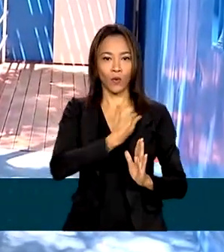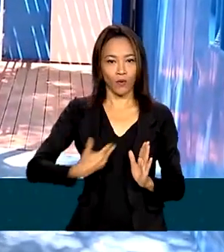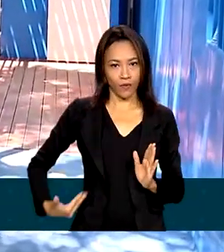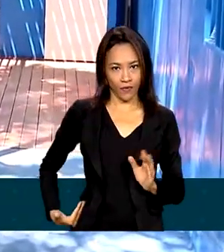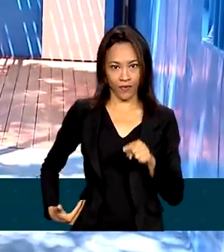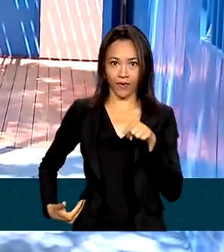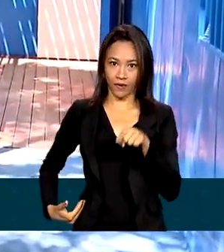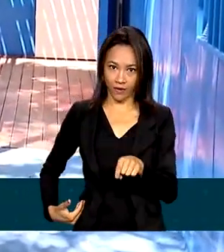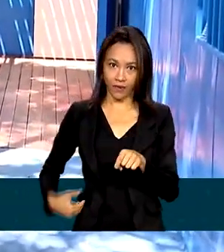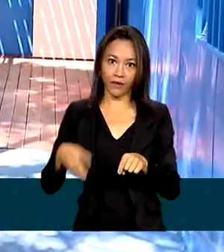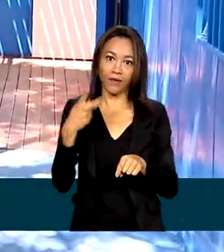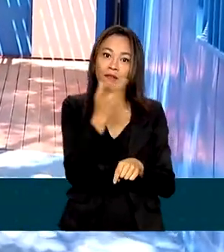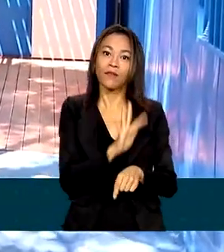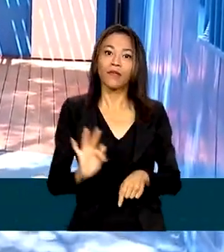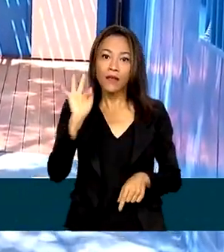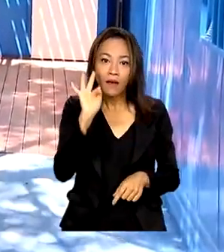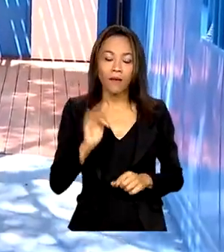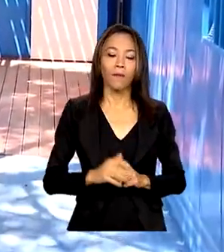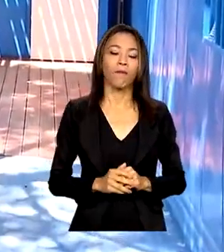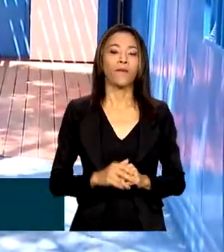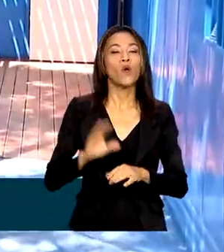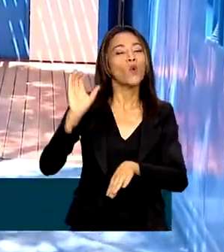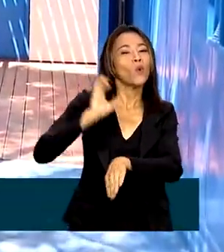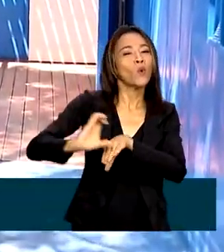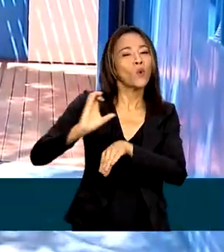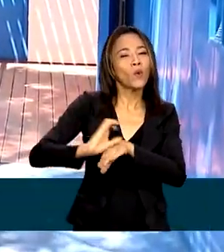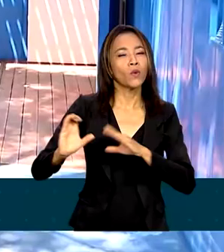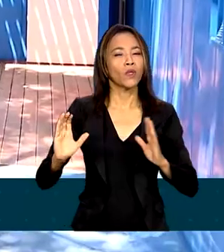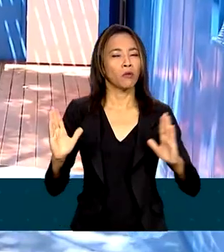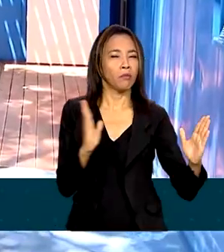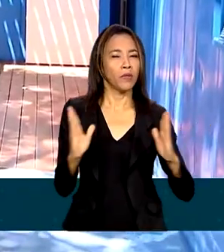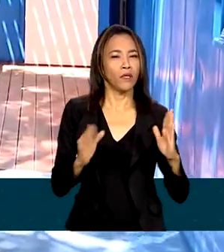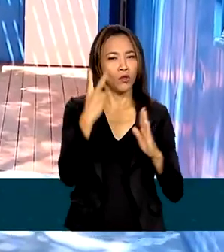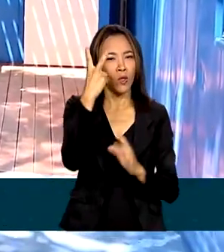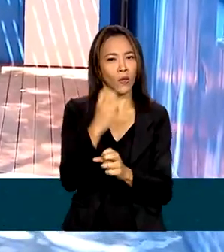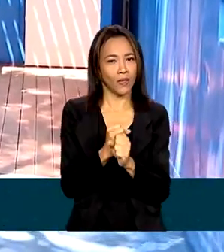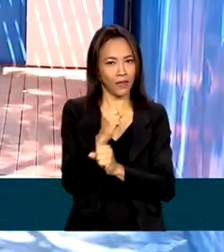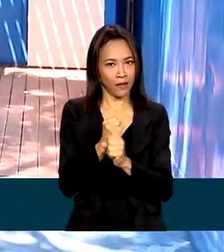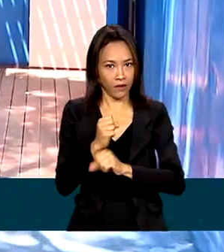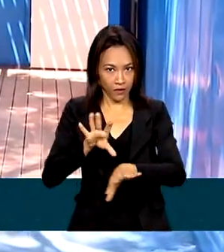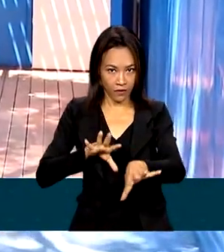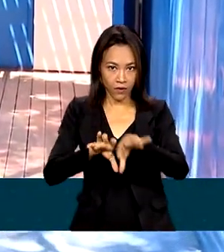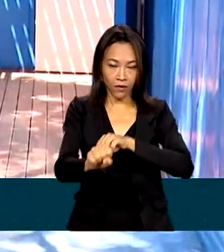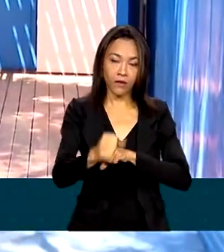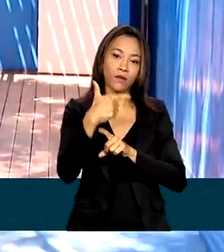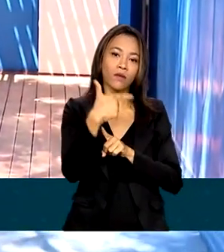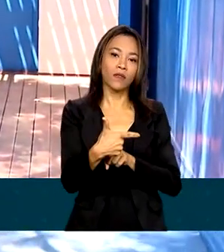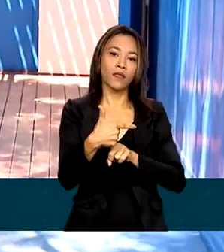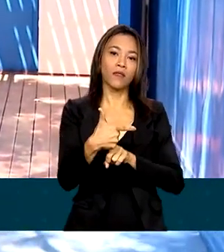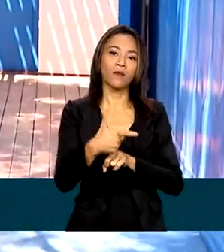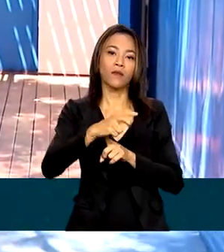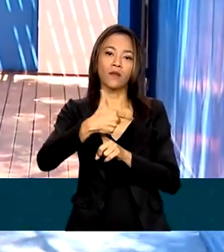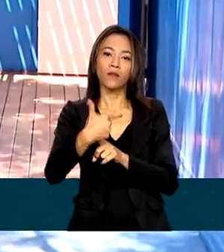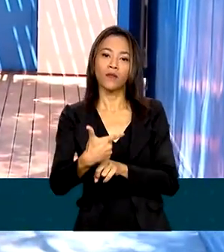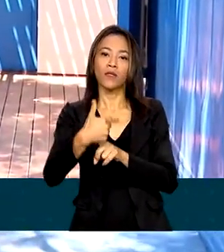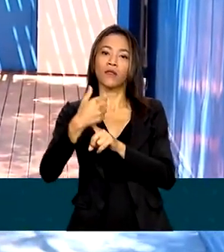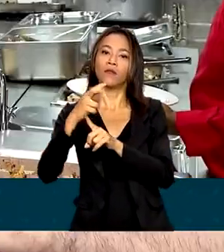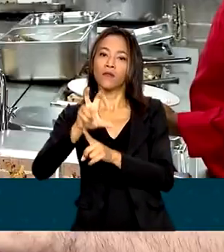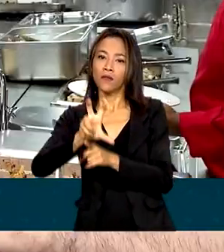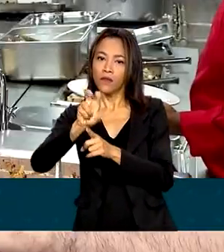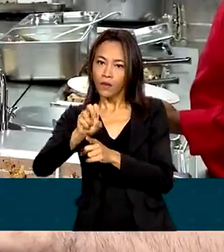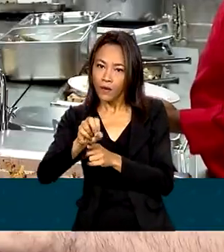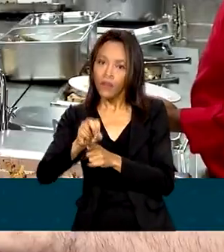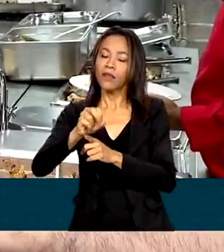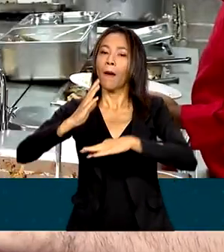sociais do governo federal. O curso, que dura dois anos, vai formar 250 profissionais a cada ciclo.